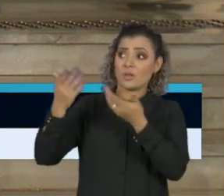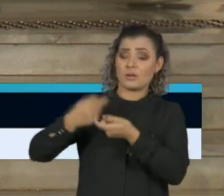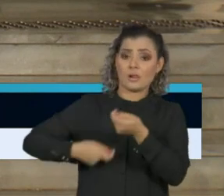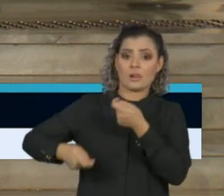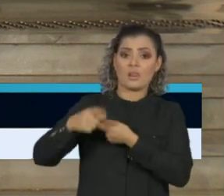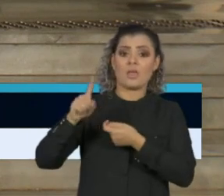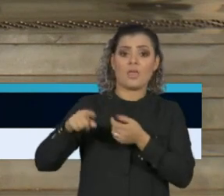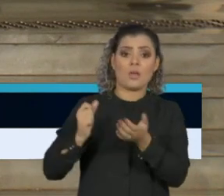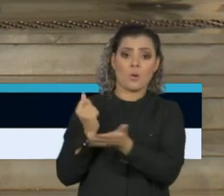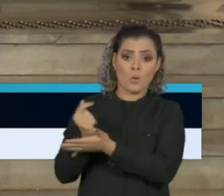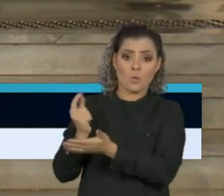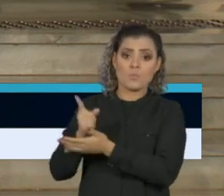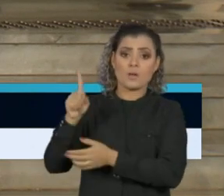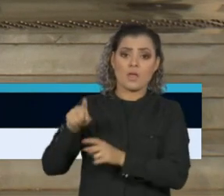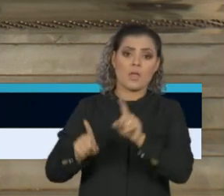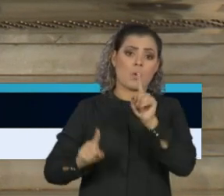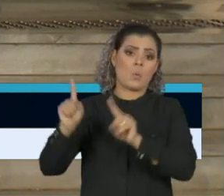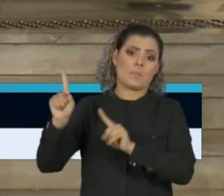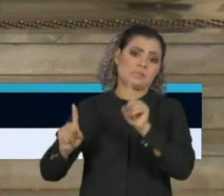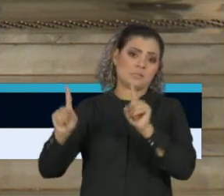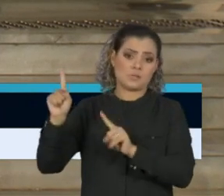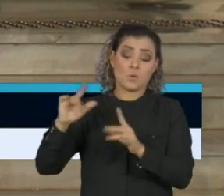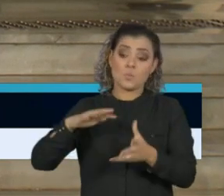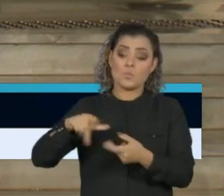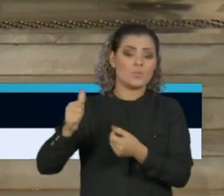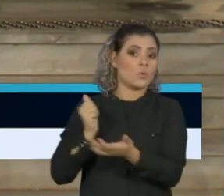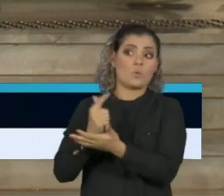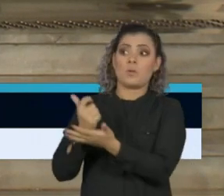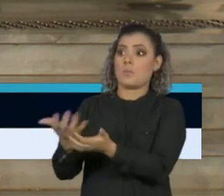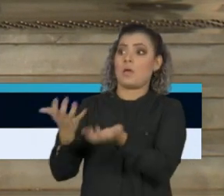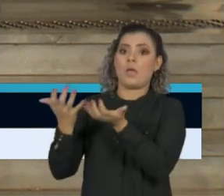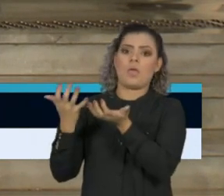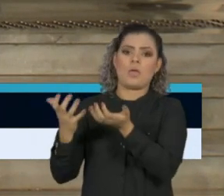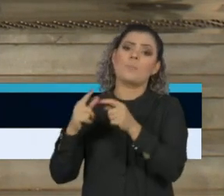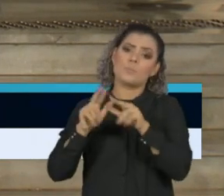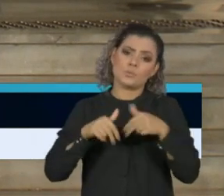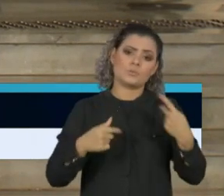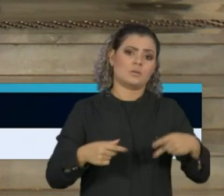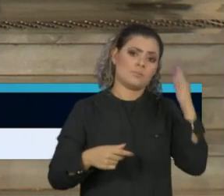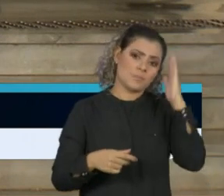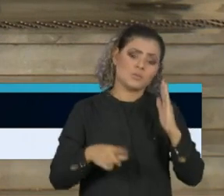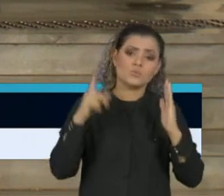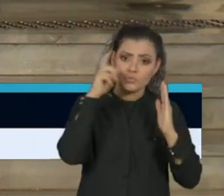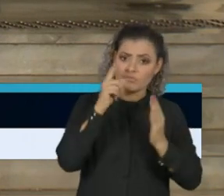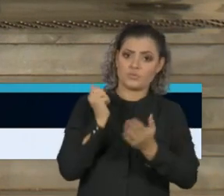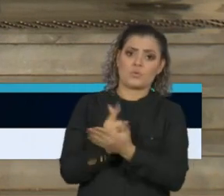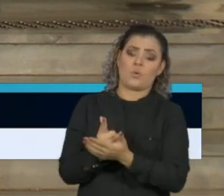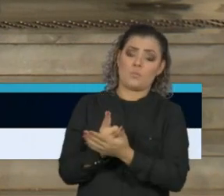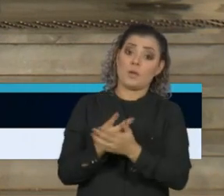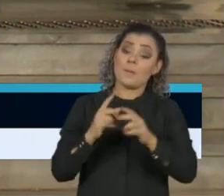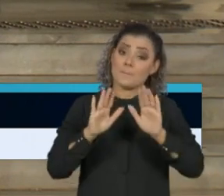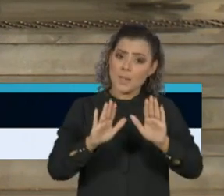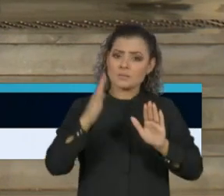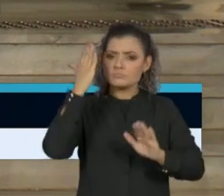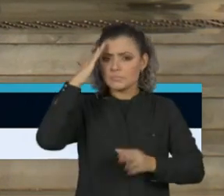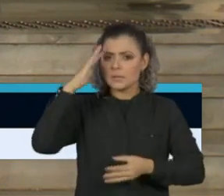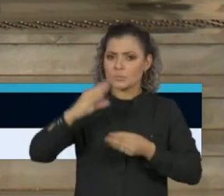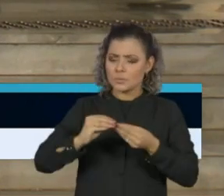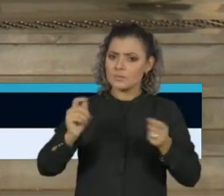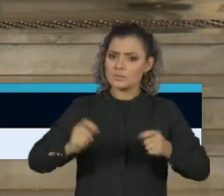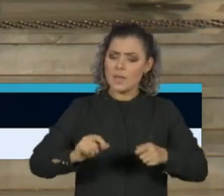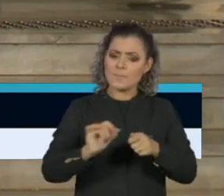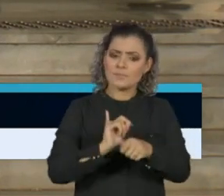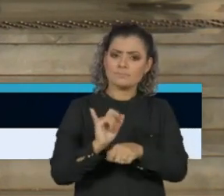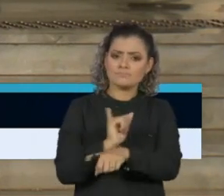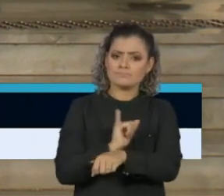competitiva. O mundo está comprando. Então, tem dificuldades. Mas eu entendo que muitas coisas podem ser